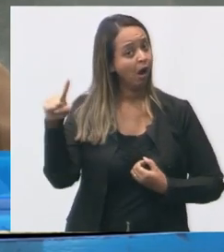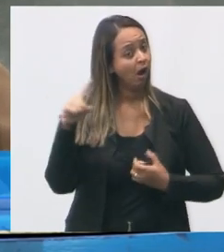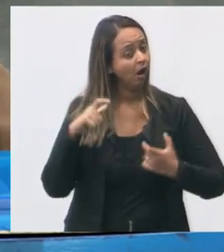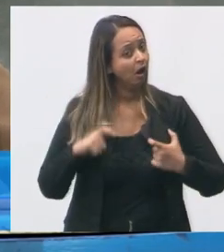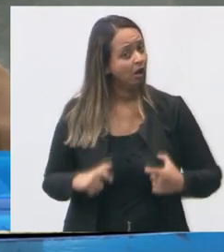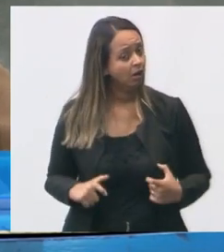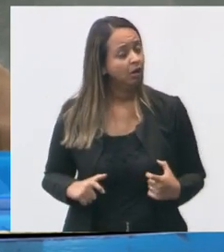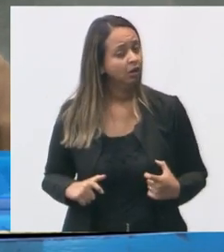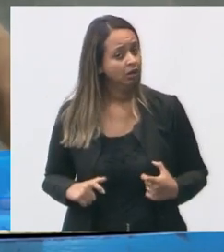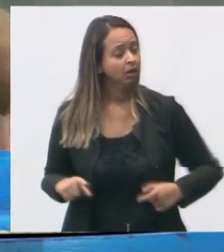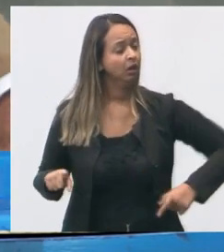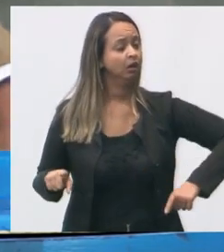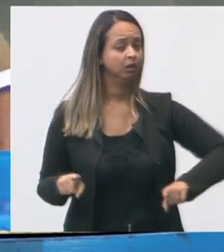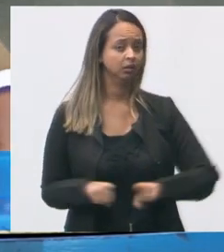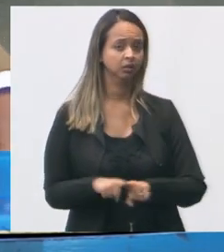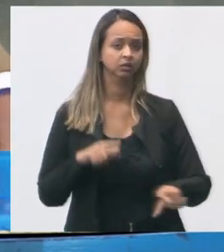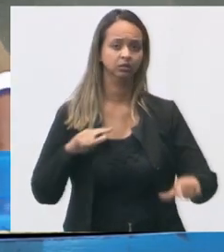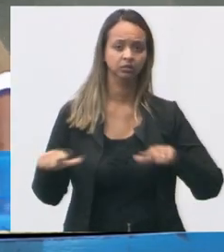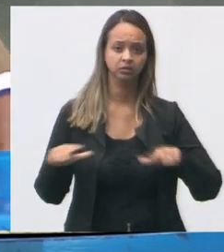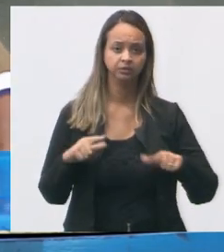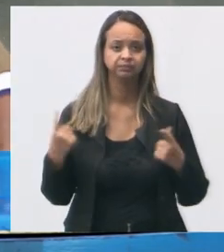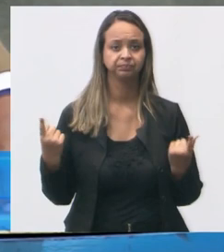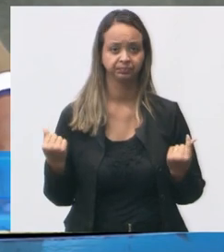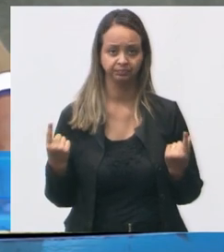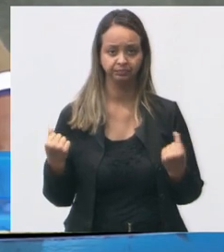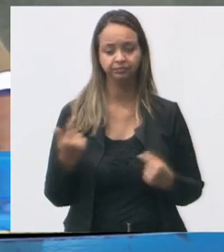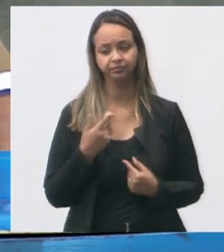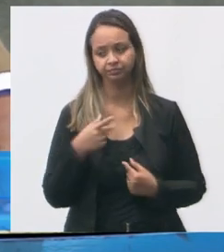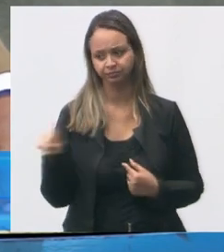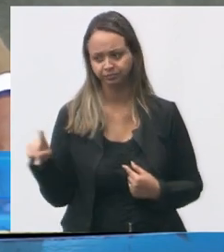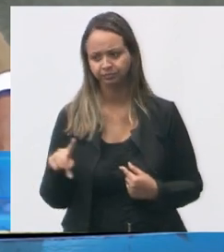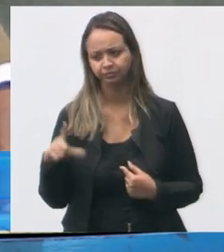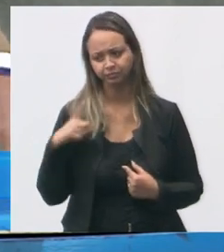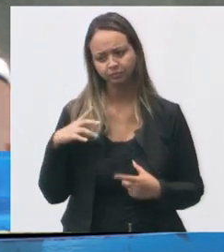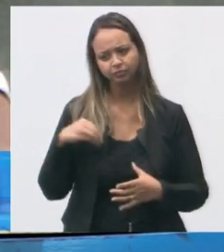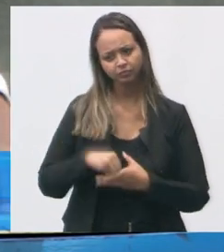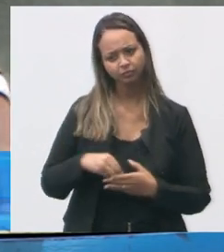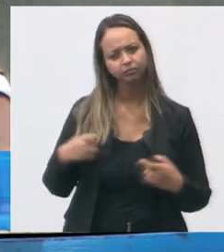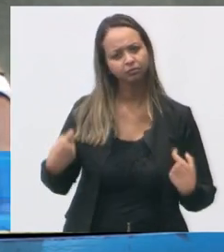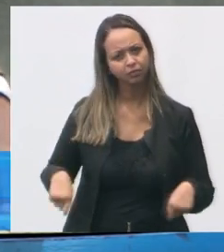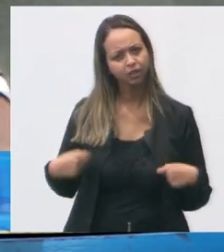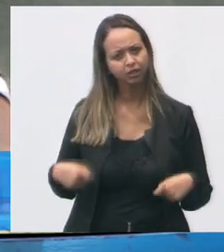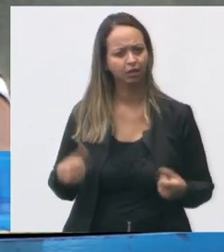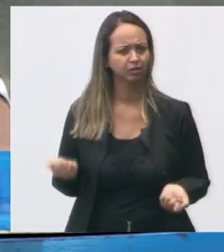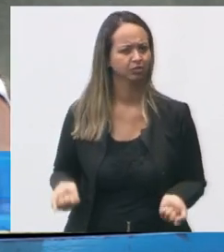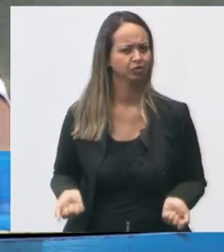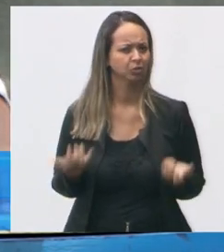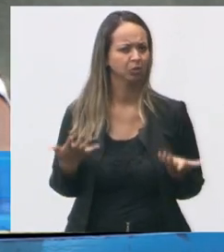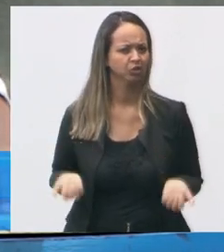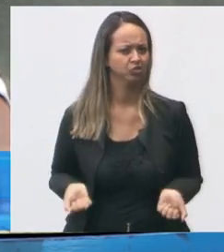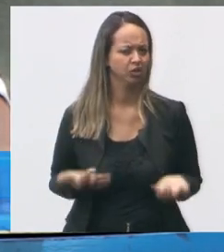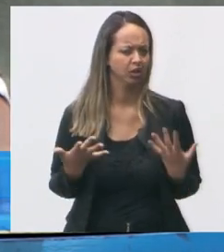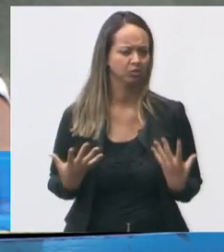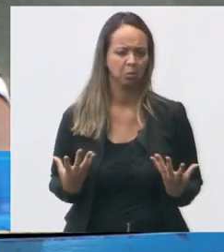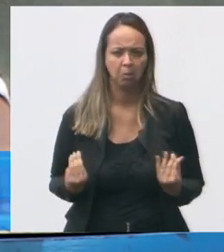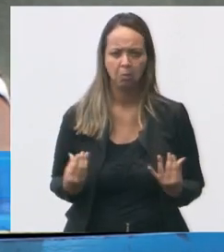trabalho, o dinheiro público, que seja bem aplicado, porque há um desperdício de dinheiro público nessas obras,